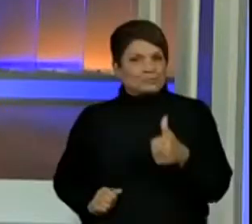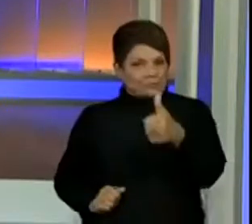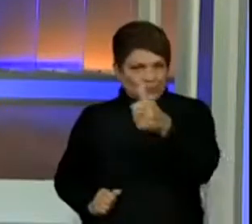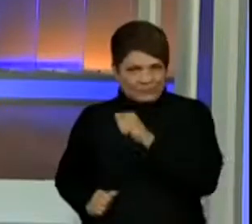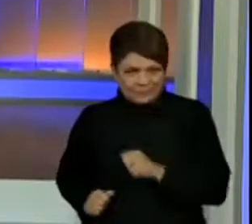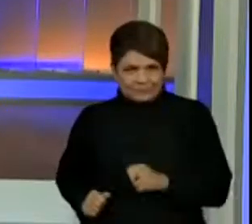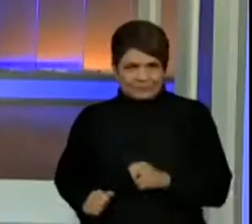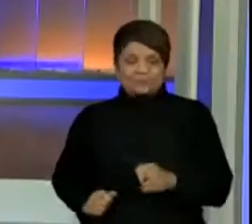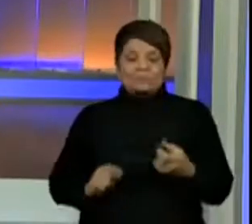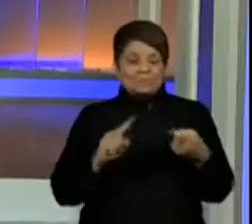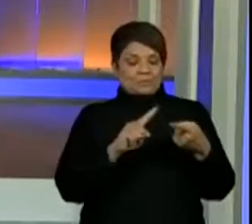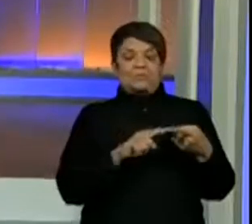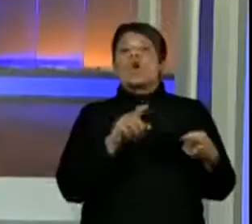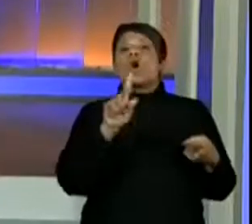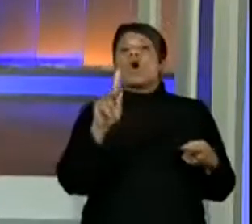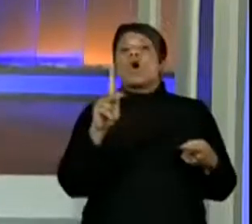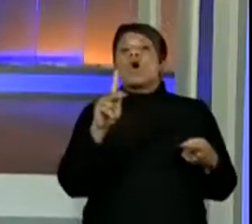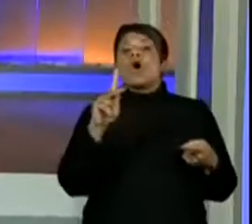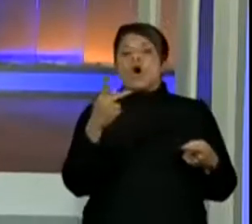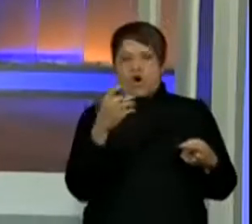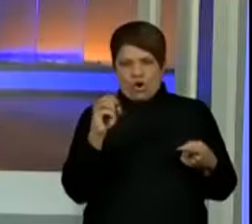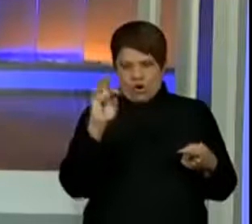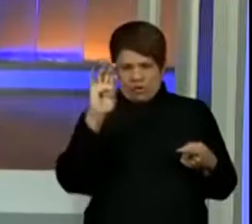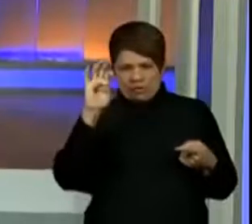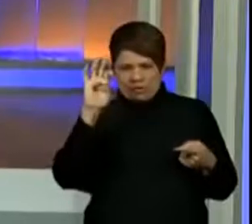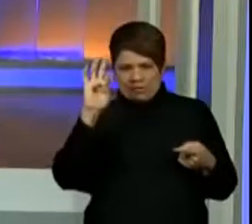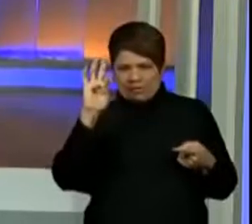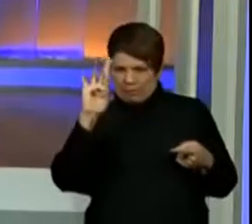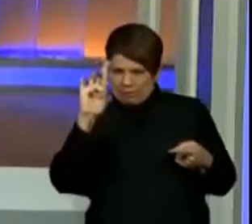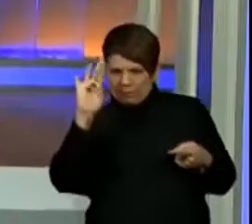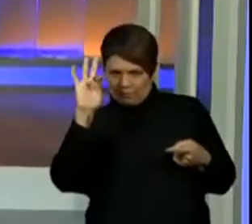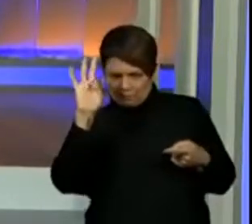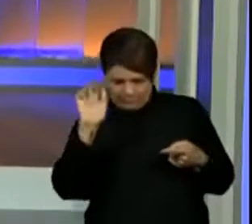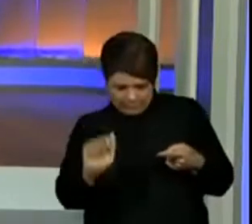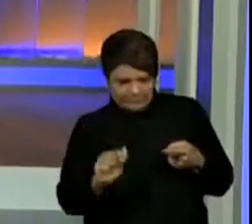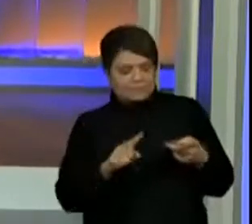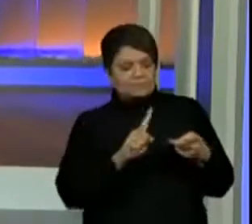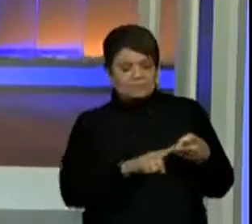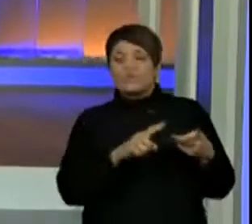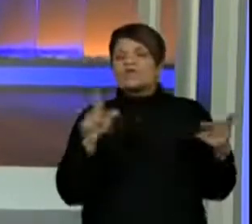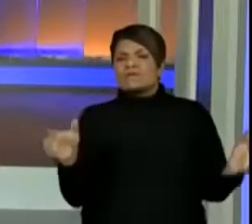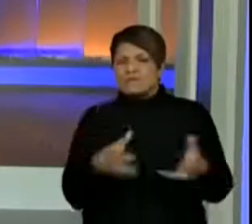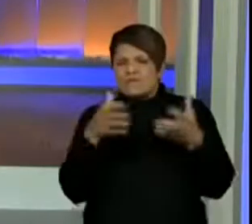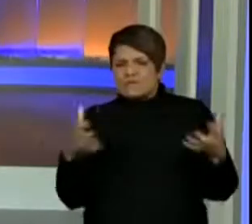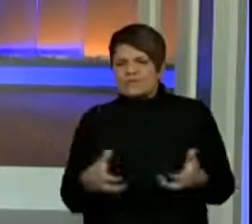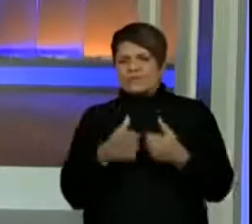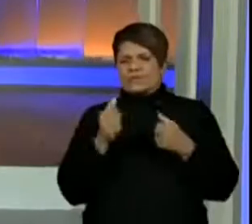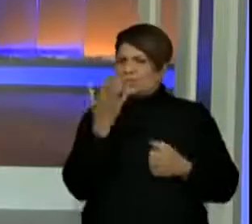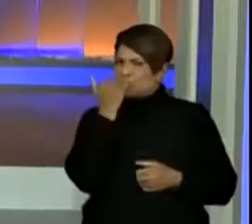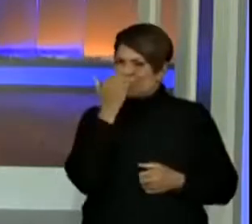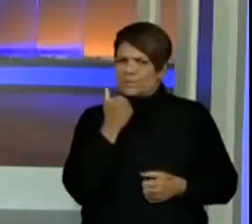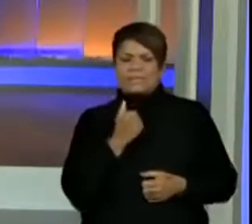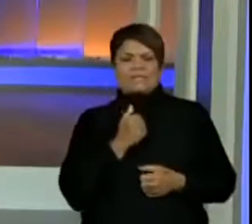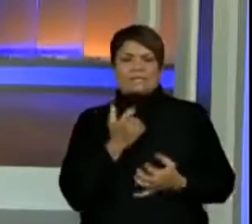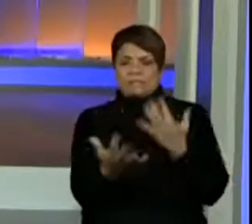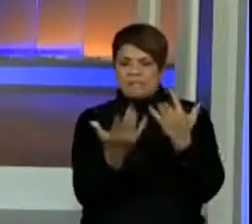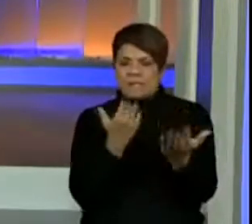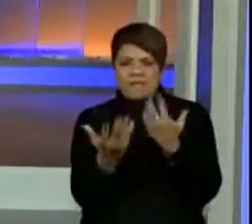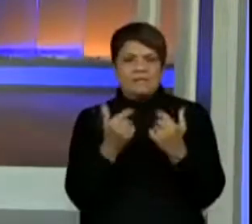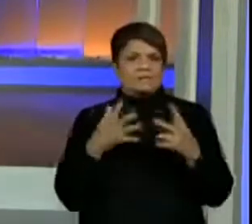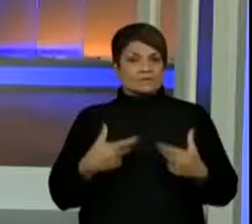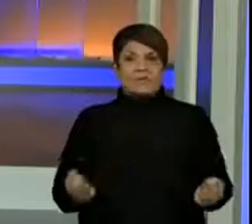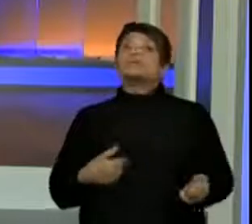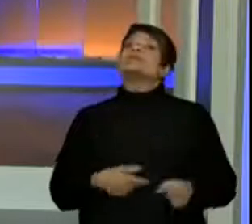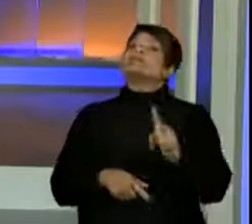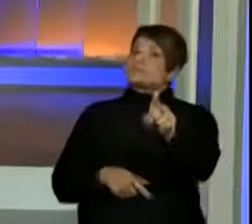Alimento, horta, fruta, verdura, comida, plantas. Nossa, que tudo! Muito